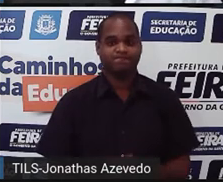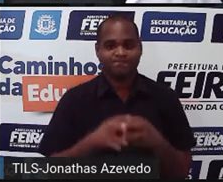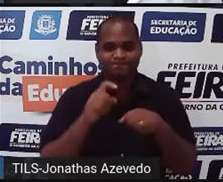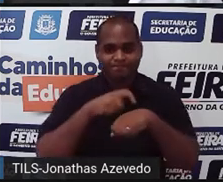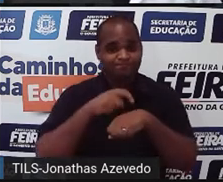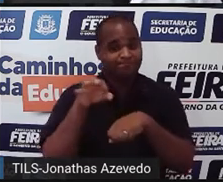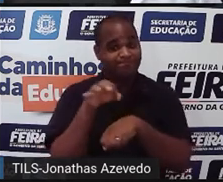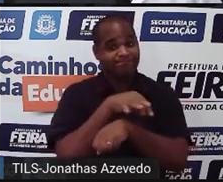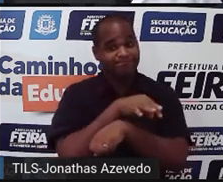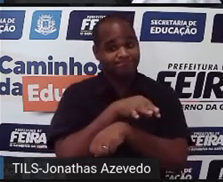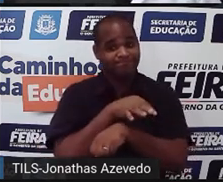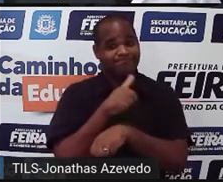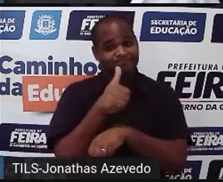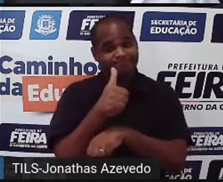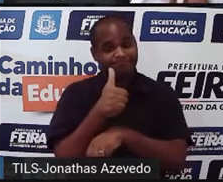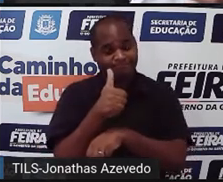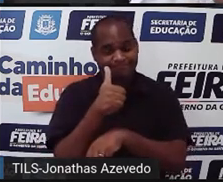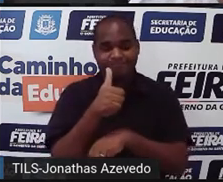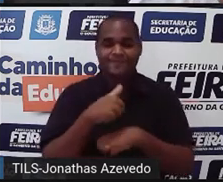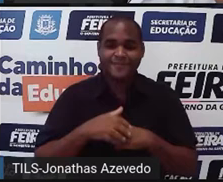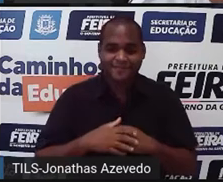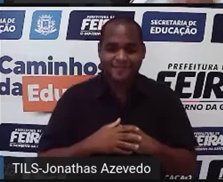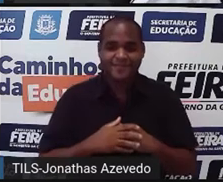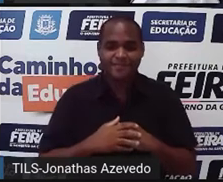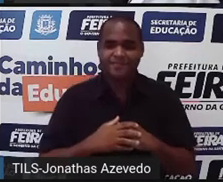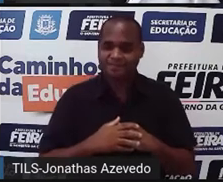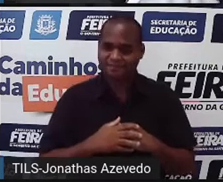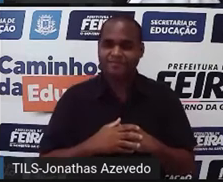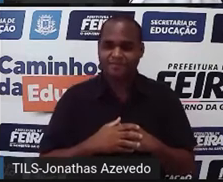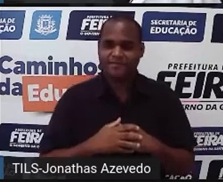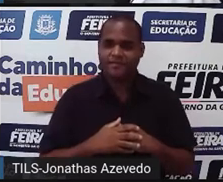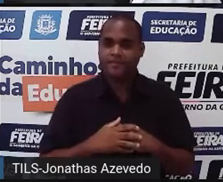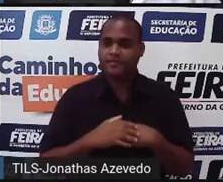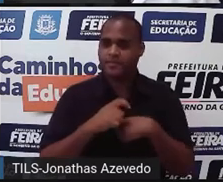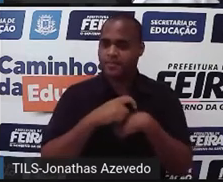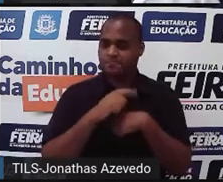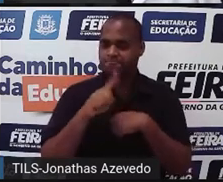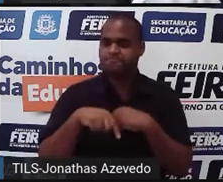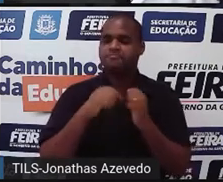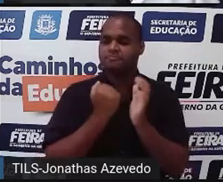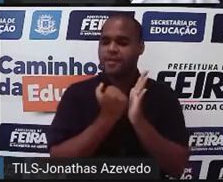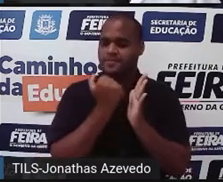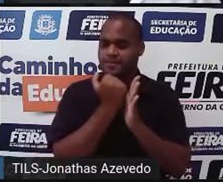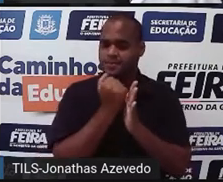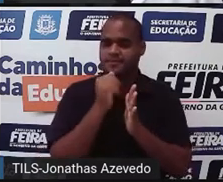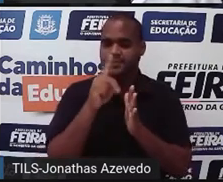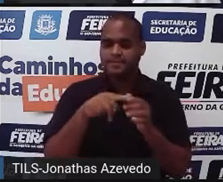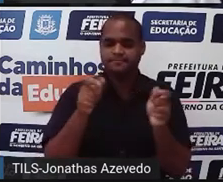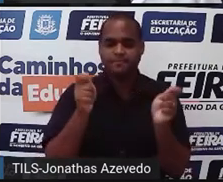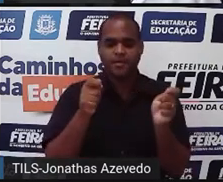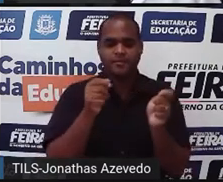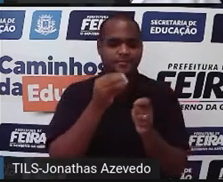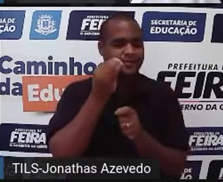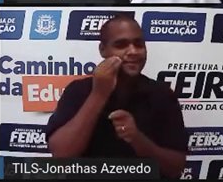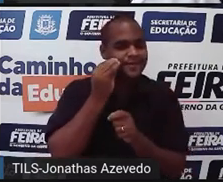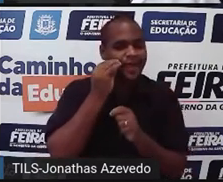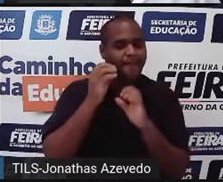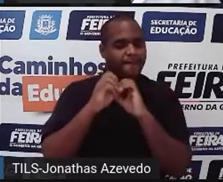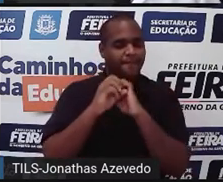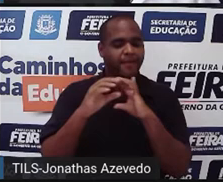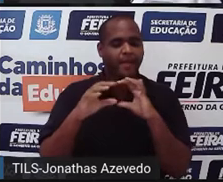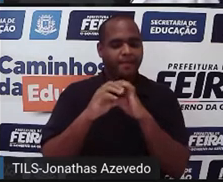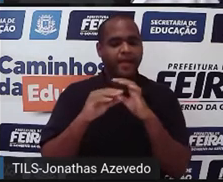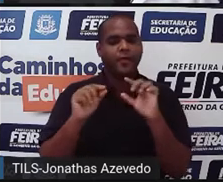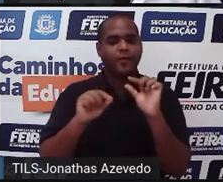Prontinho, tempo de um minuto encerrado, tempo mais do que suficiente para você tentar descobrir qual é o